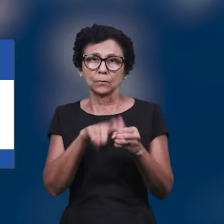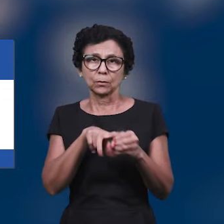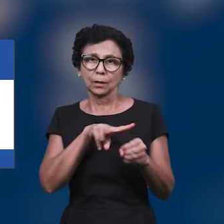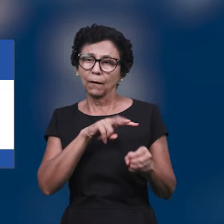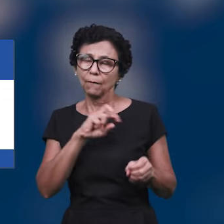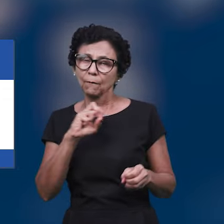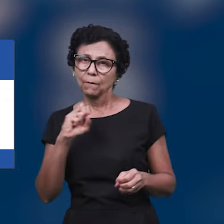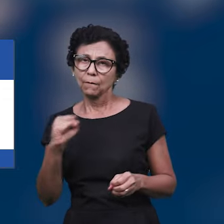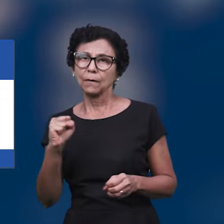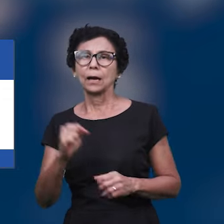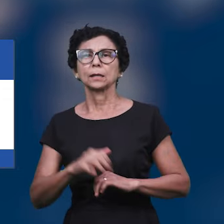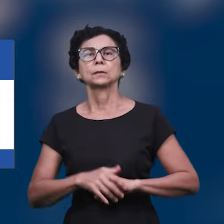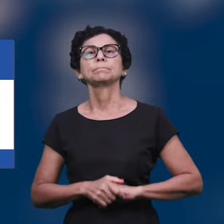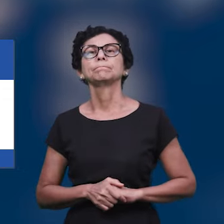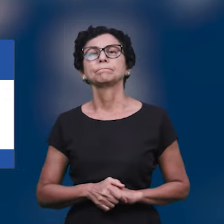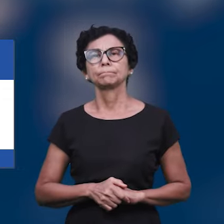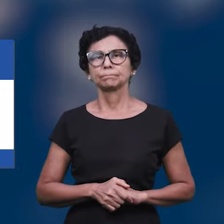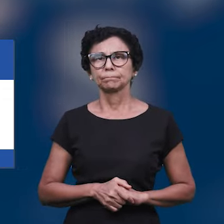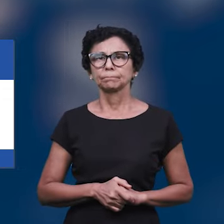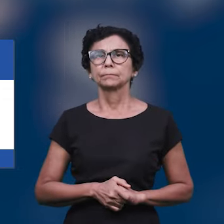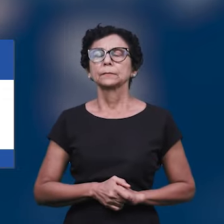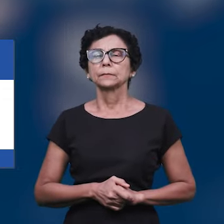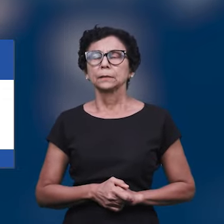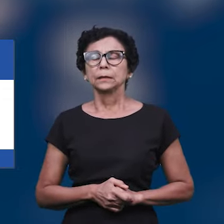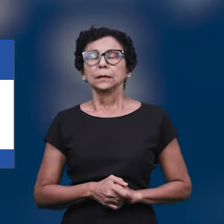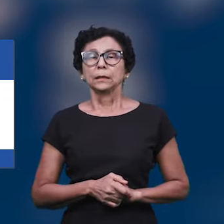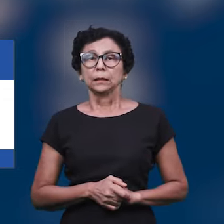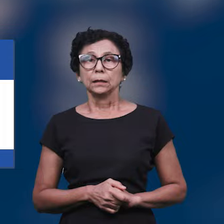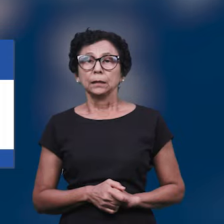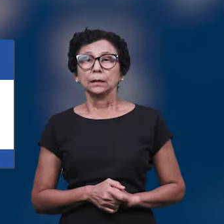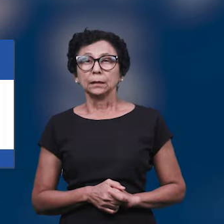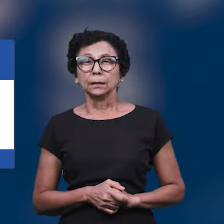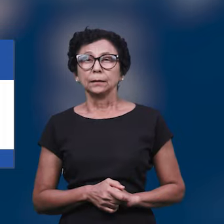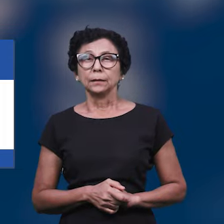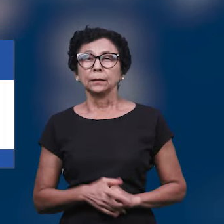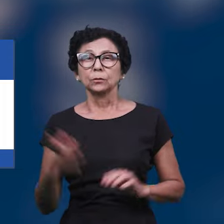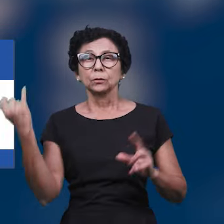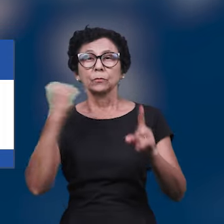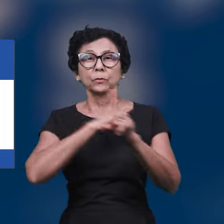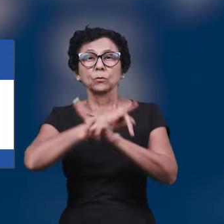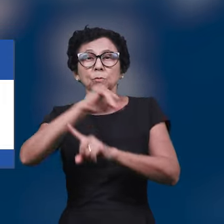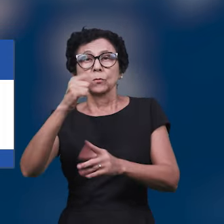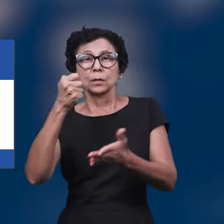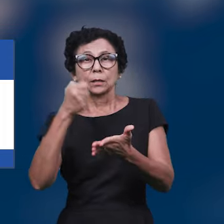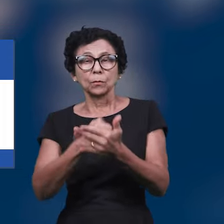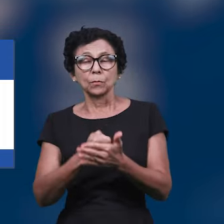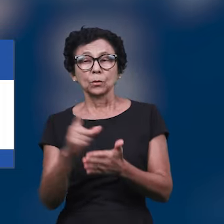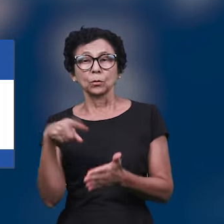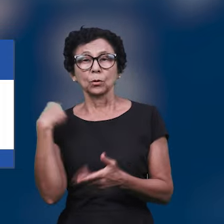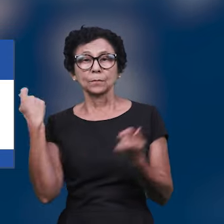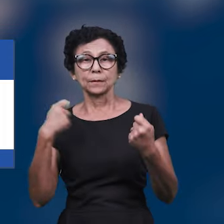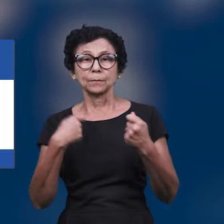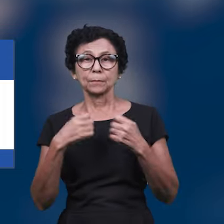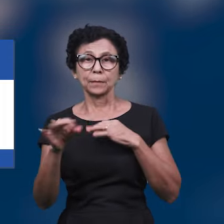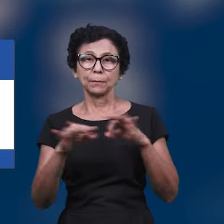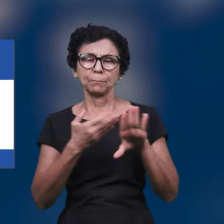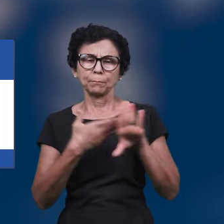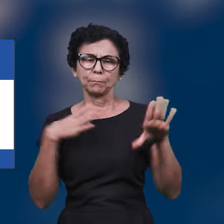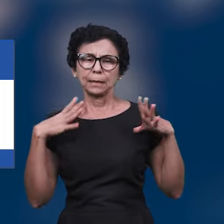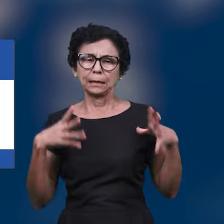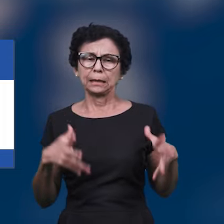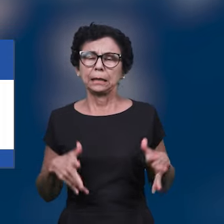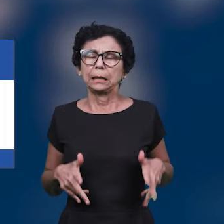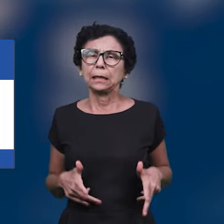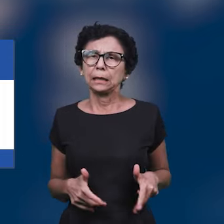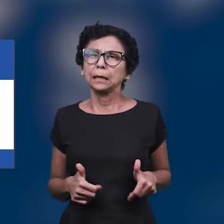para cumprir a glória do nosso Pai, para combater o que está por vir e estar preparado. A trombeta está prestes a